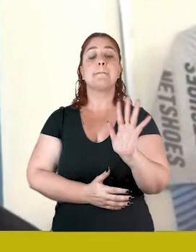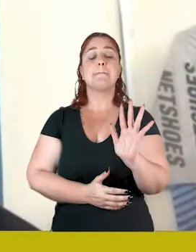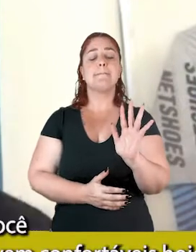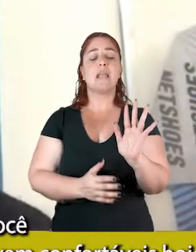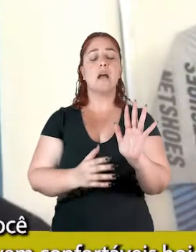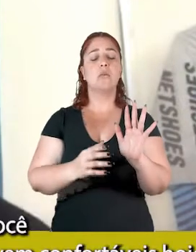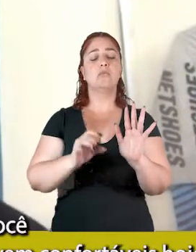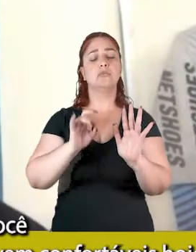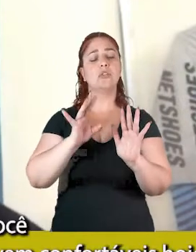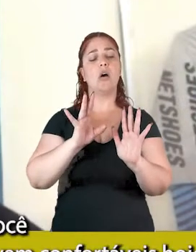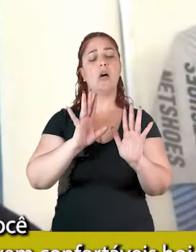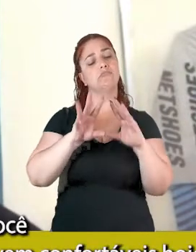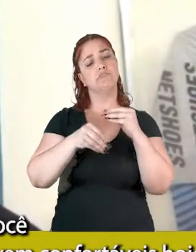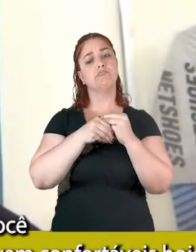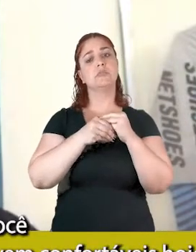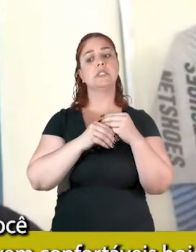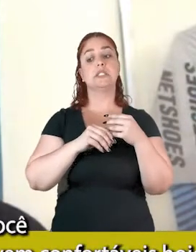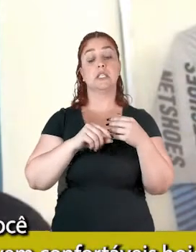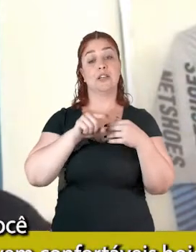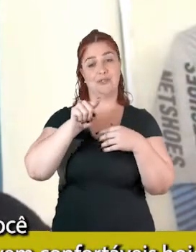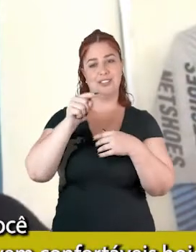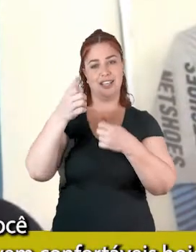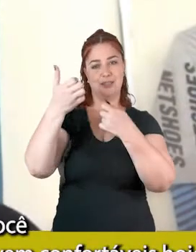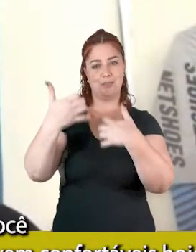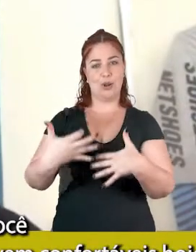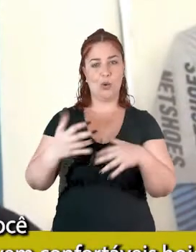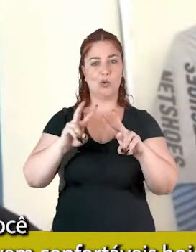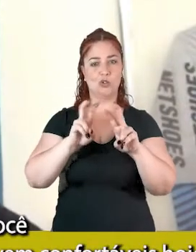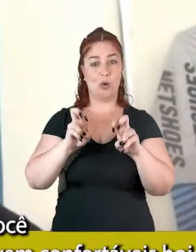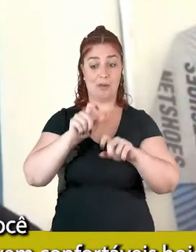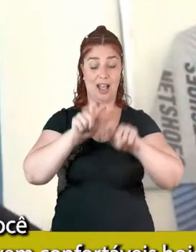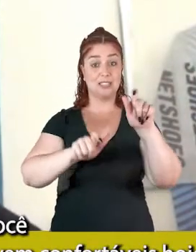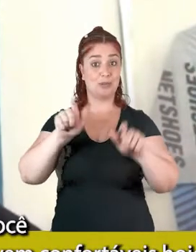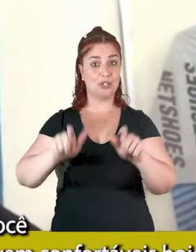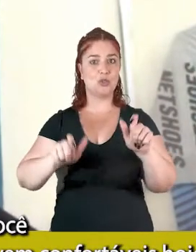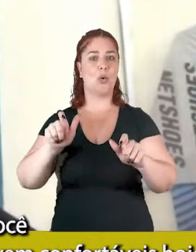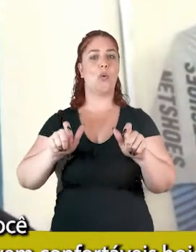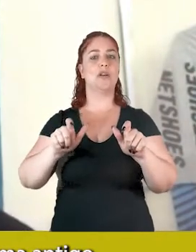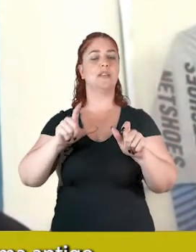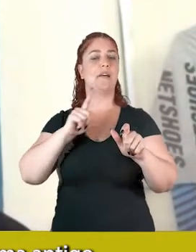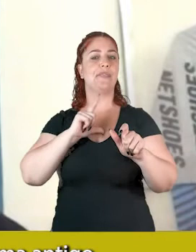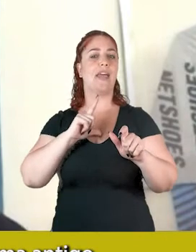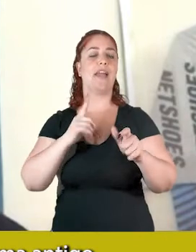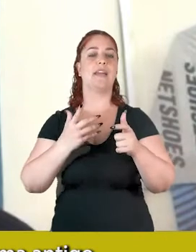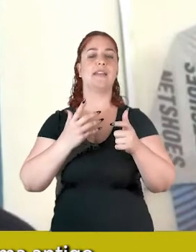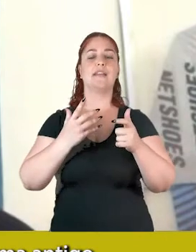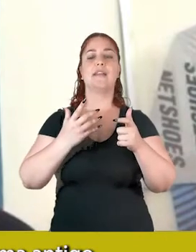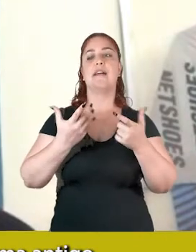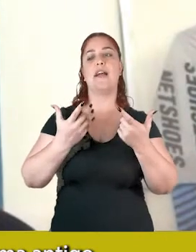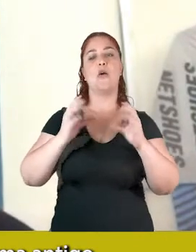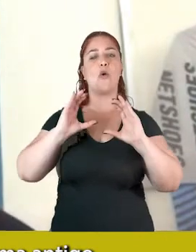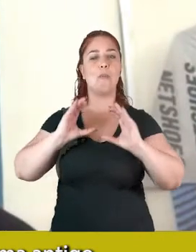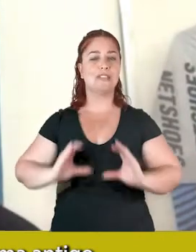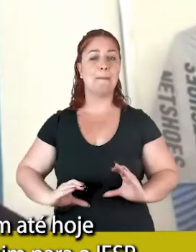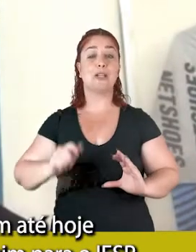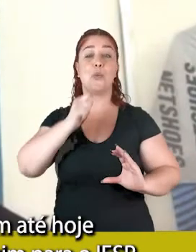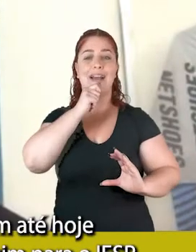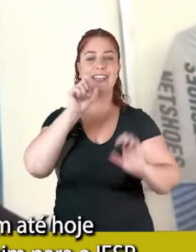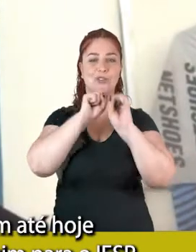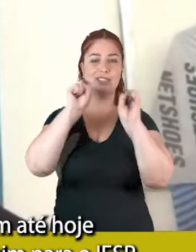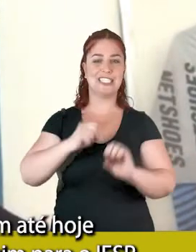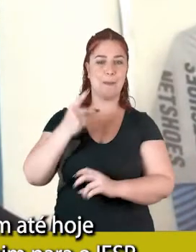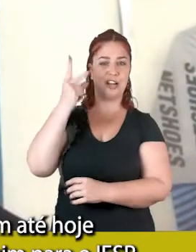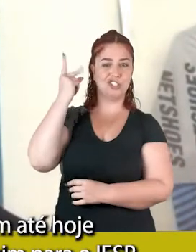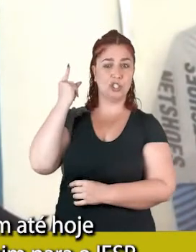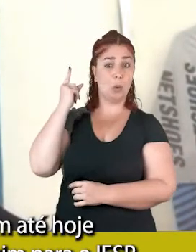como você falou que muitas pessoas que vivem confortáveis hoje é por causa desse sistema antigo, esse